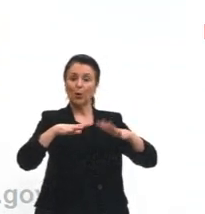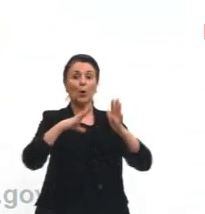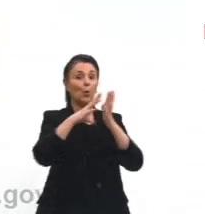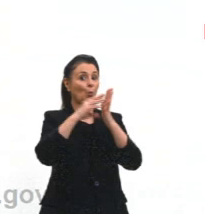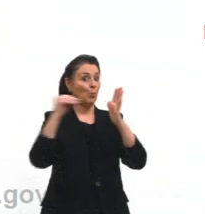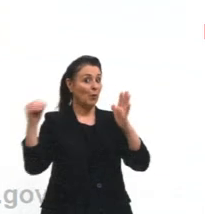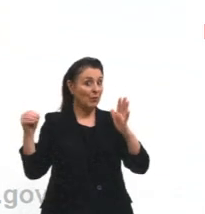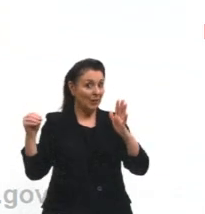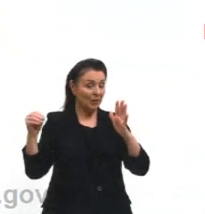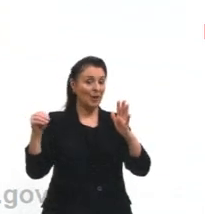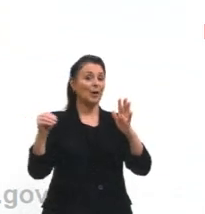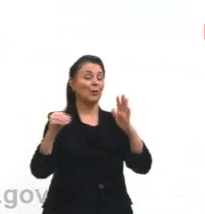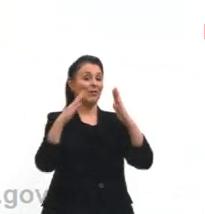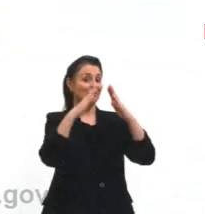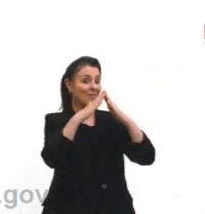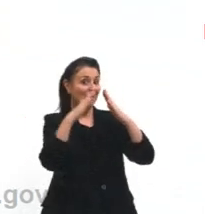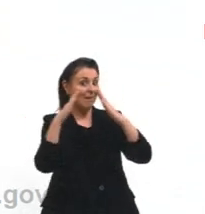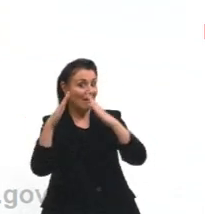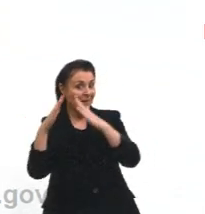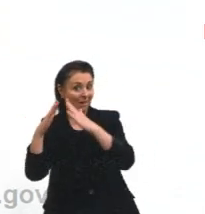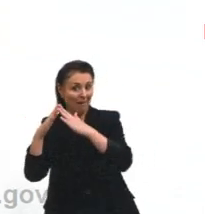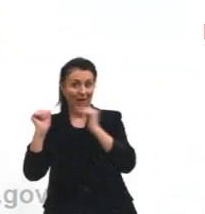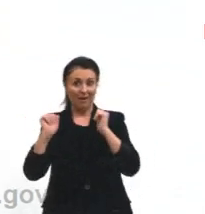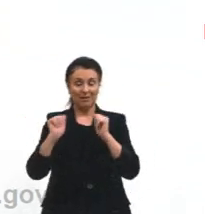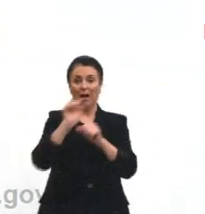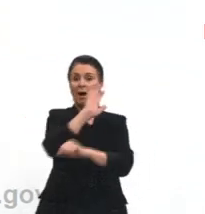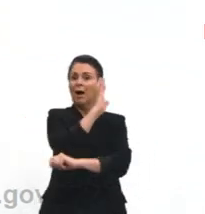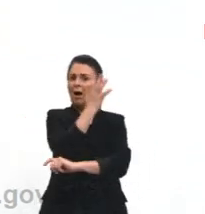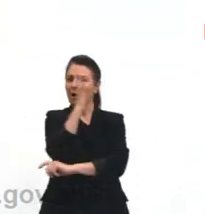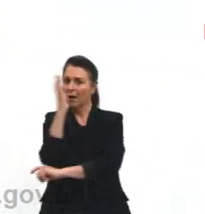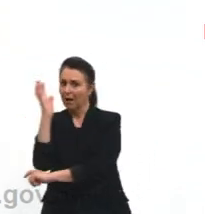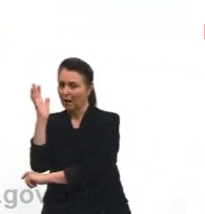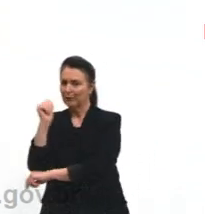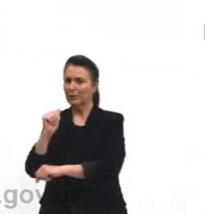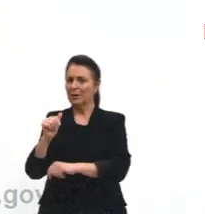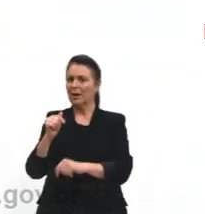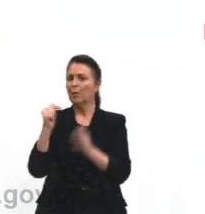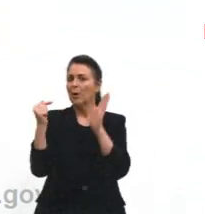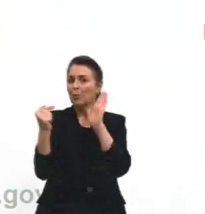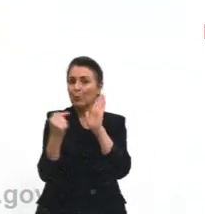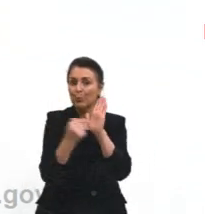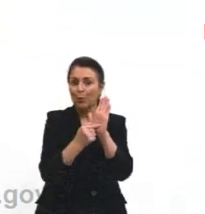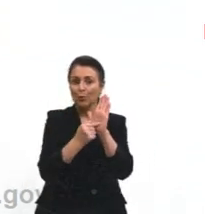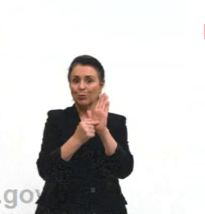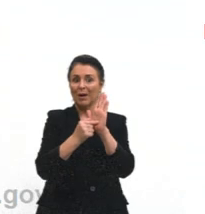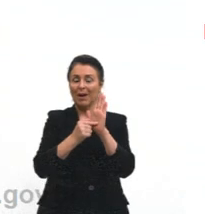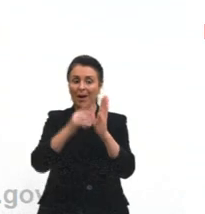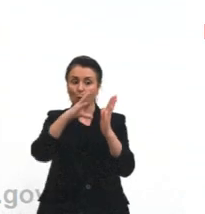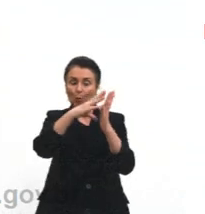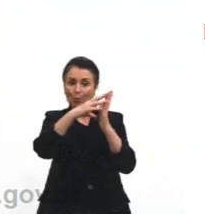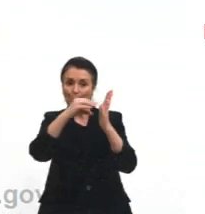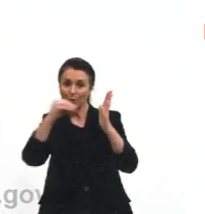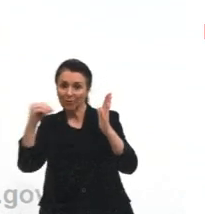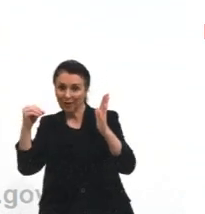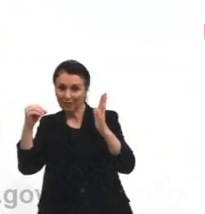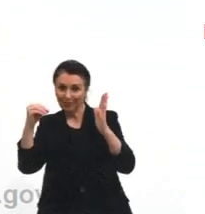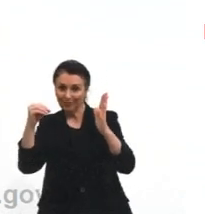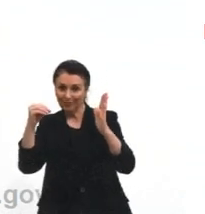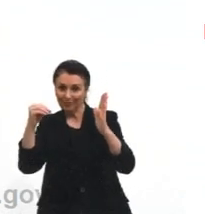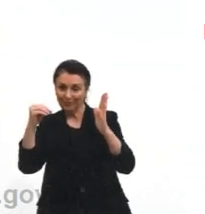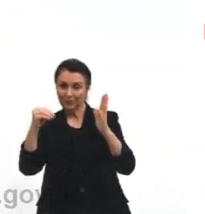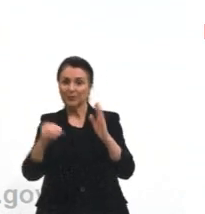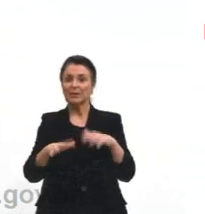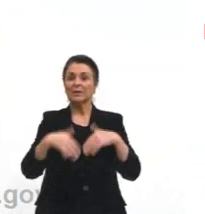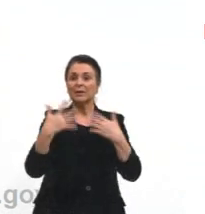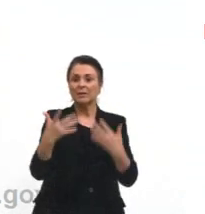casas ou as árvores no caso constituíram o ponto de referência ou simplesmente referencial. então a